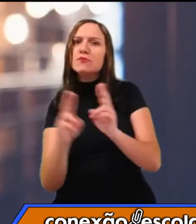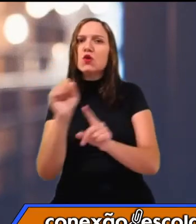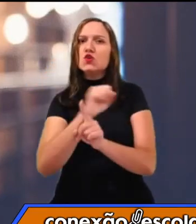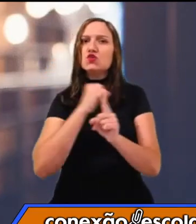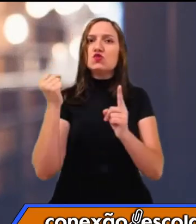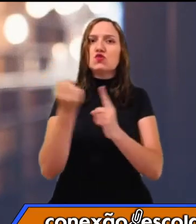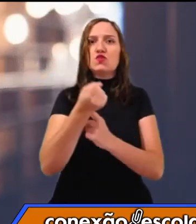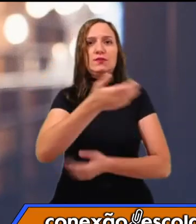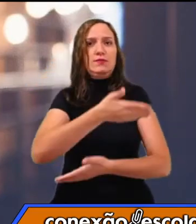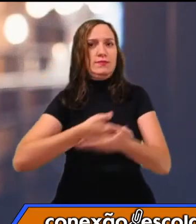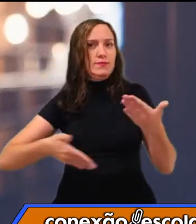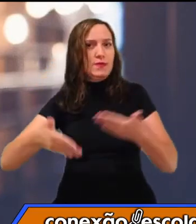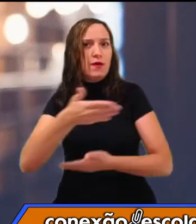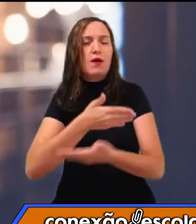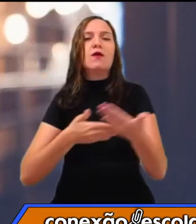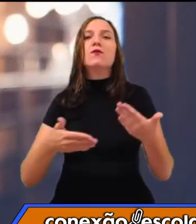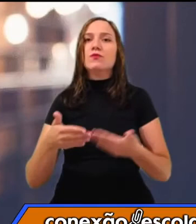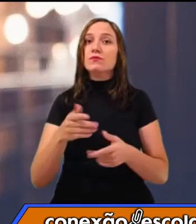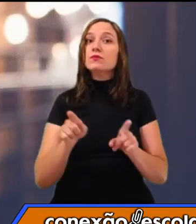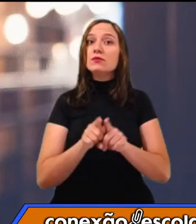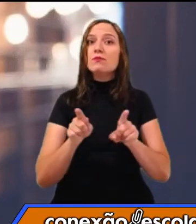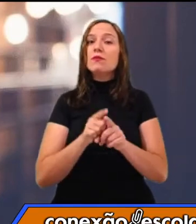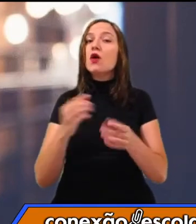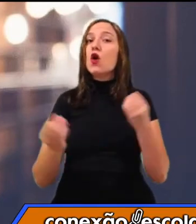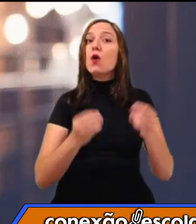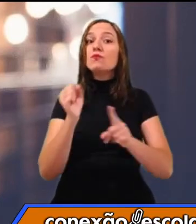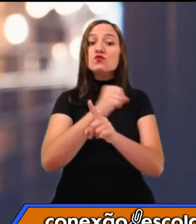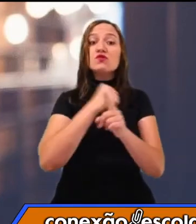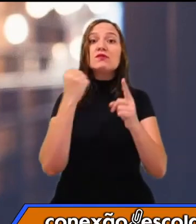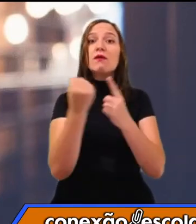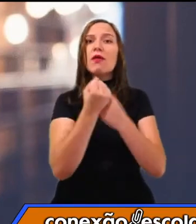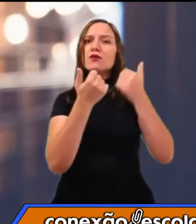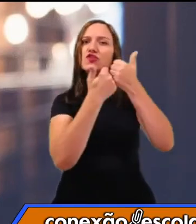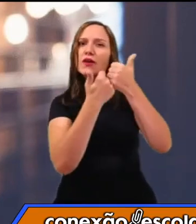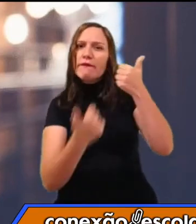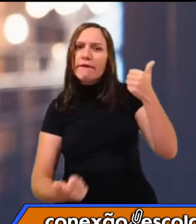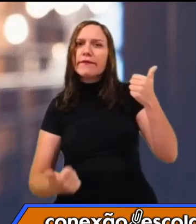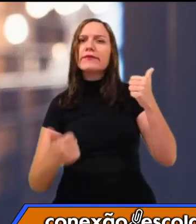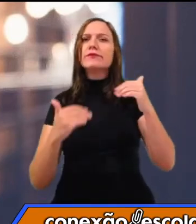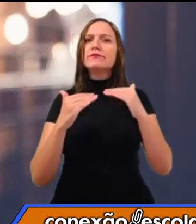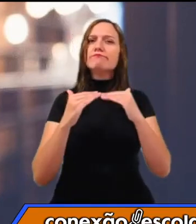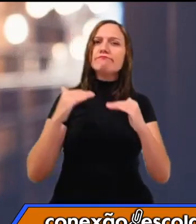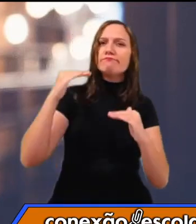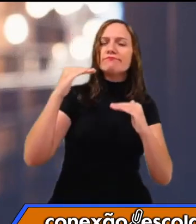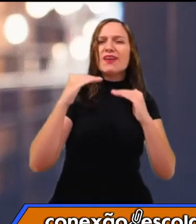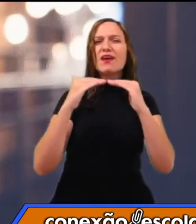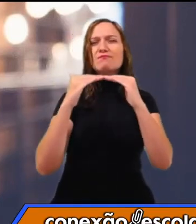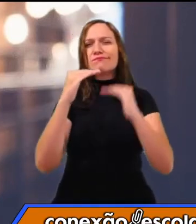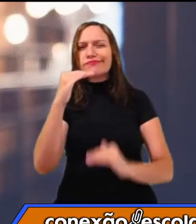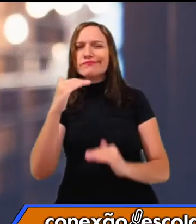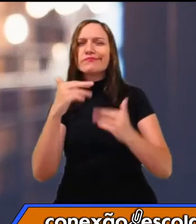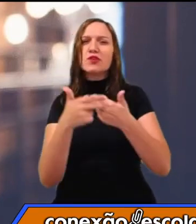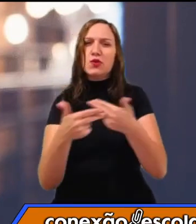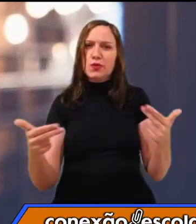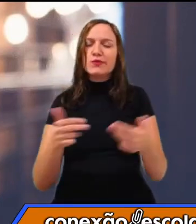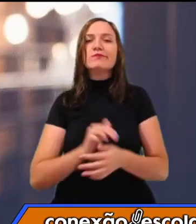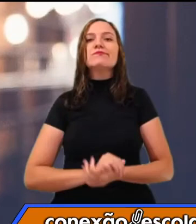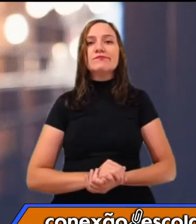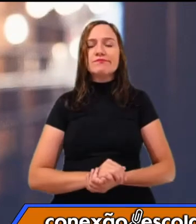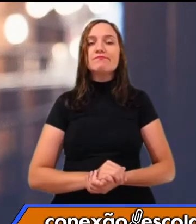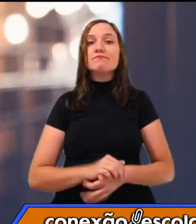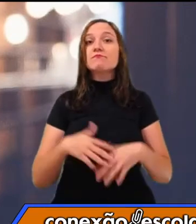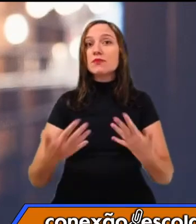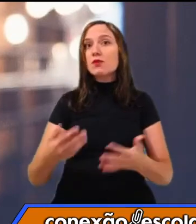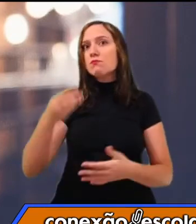tem no momento, quer dizer, a supremacia dentro da sociedade, né? Então, a memória, ela é um